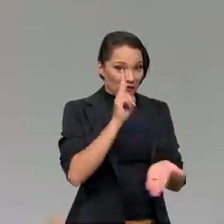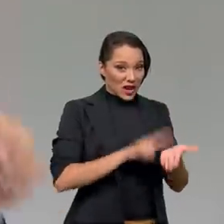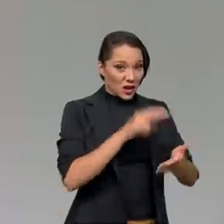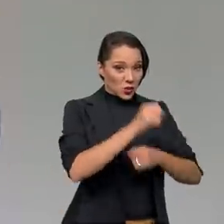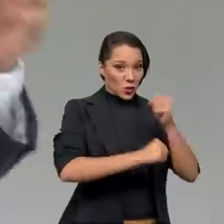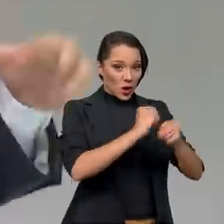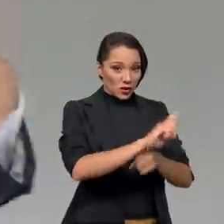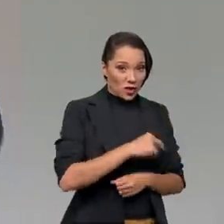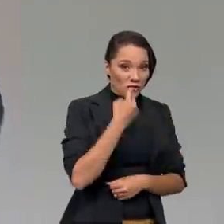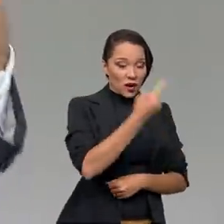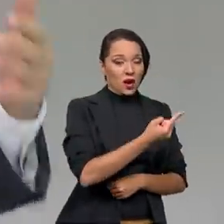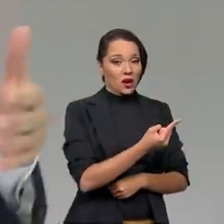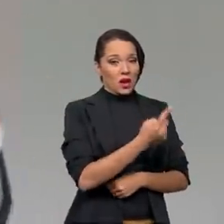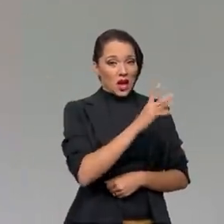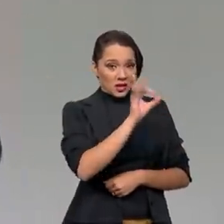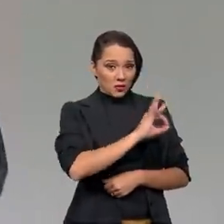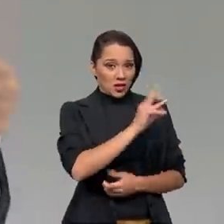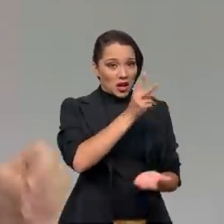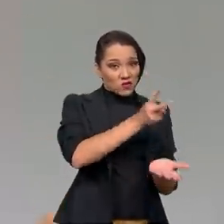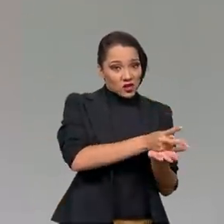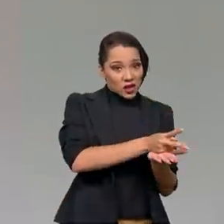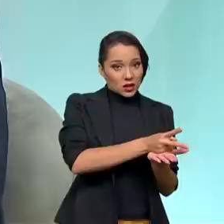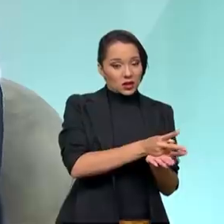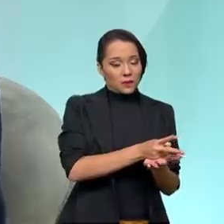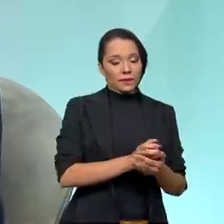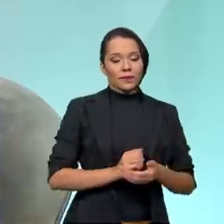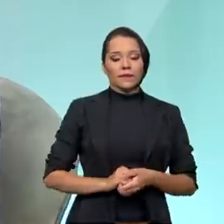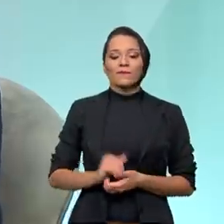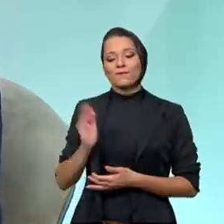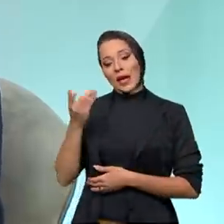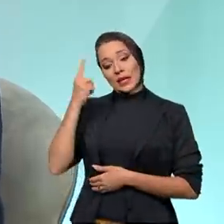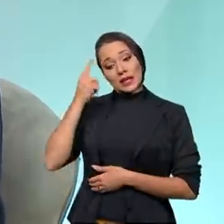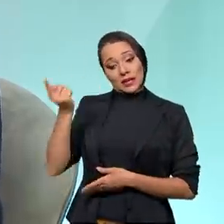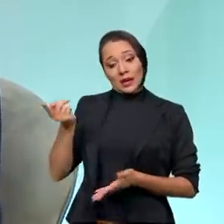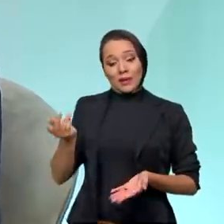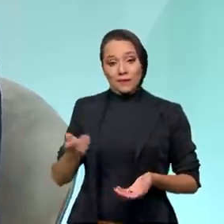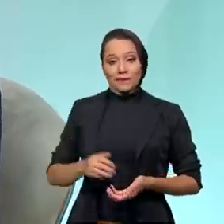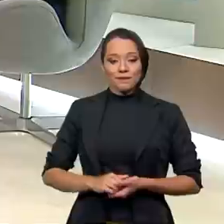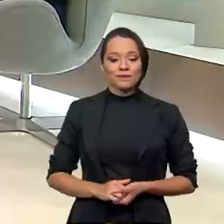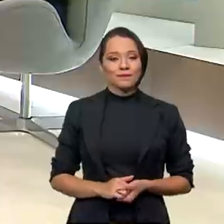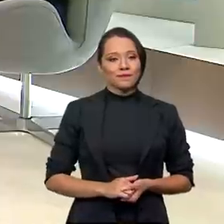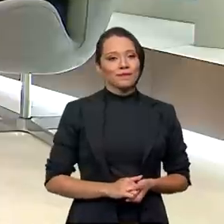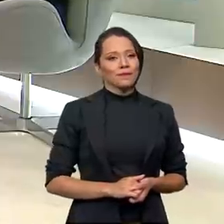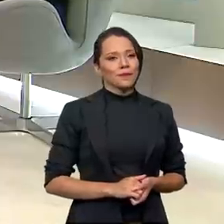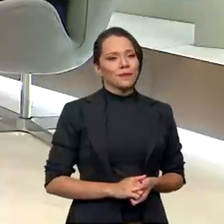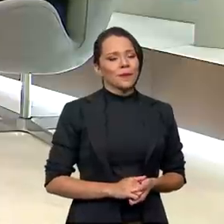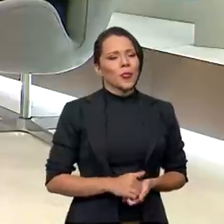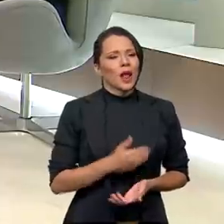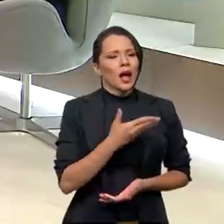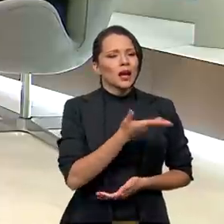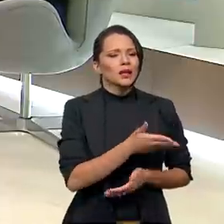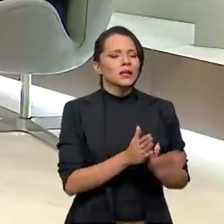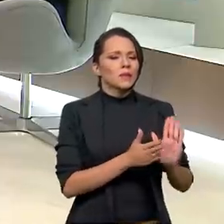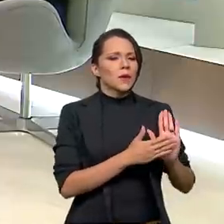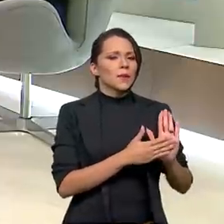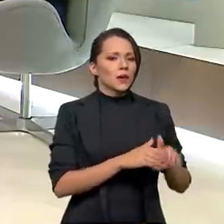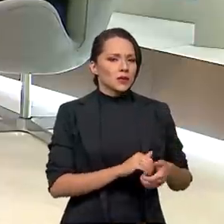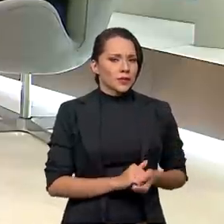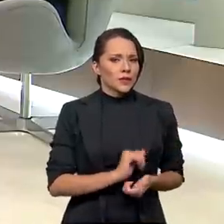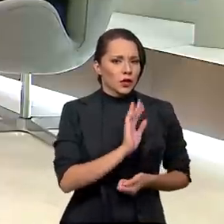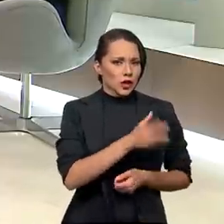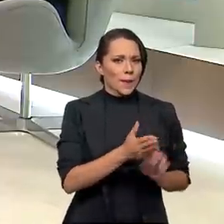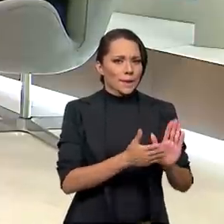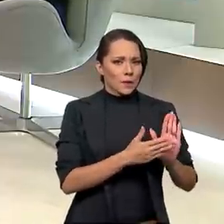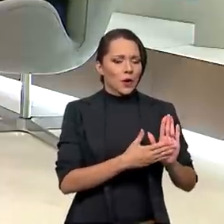vem, essa alíquota fixa? Essa é a ideia, Paulo, essa é ideia. Além dessa proposta, que foi uma